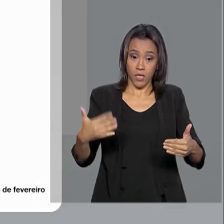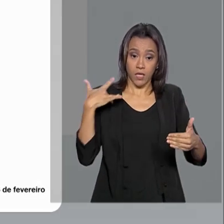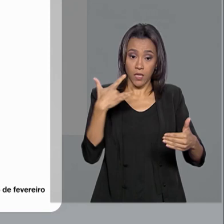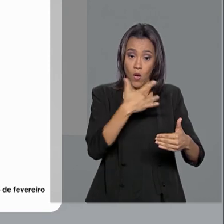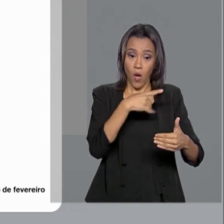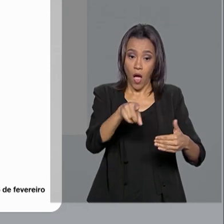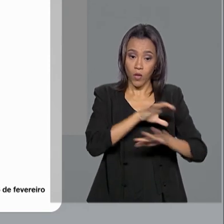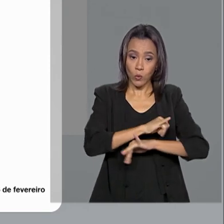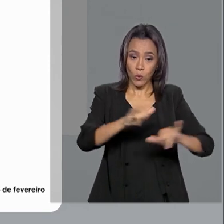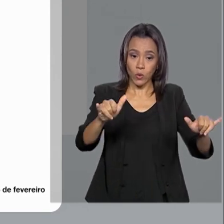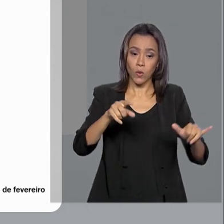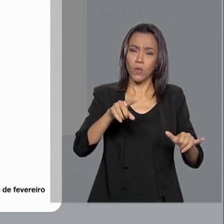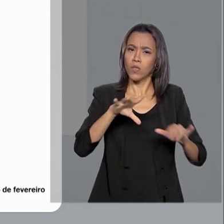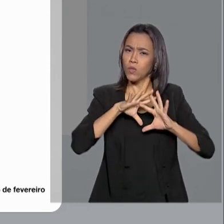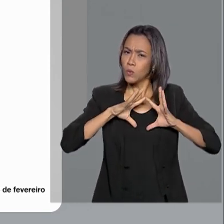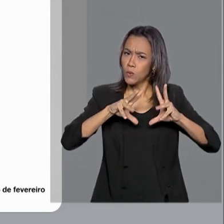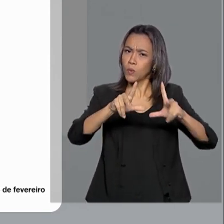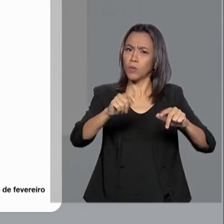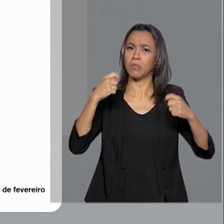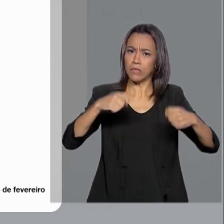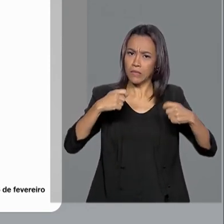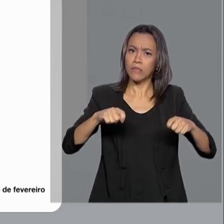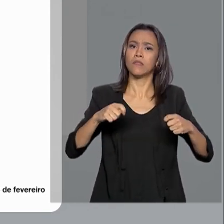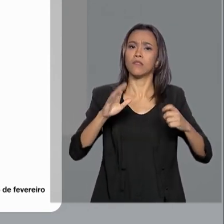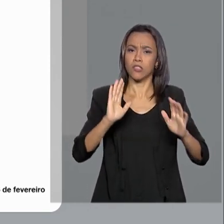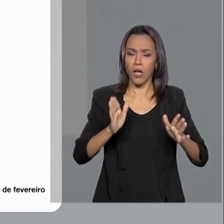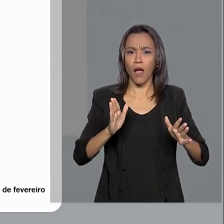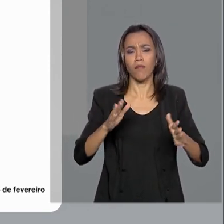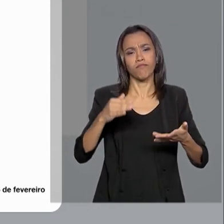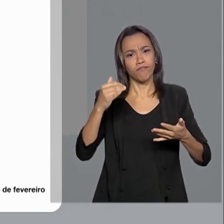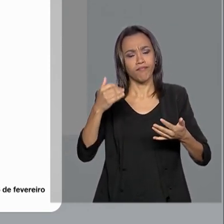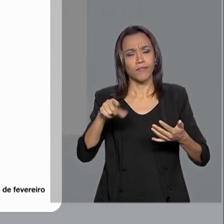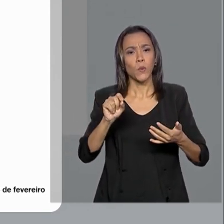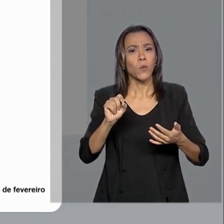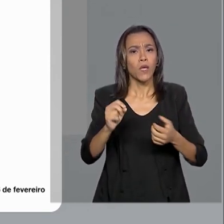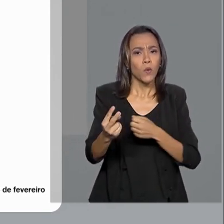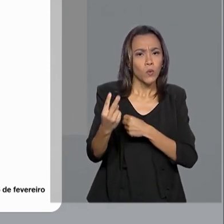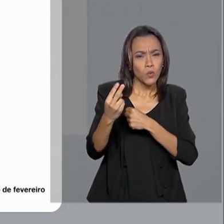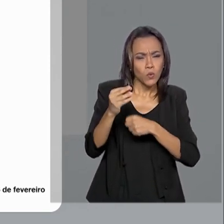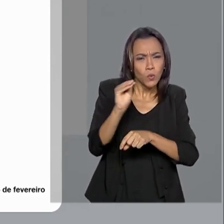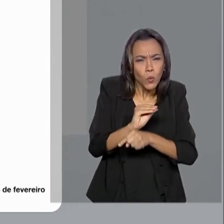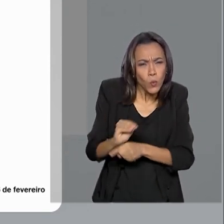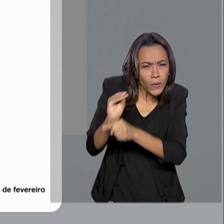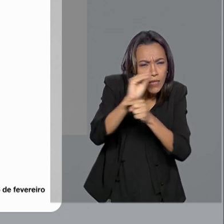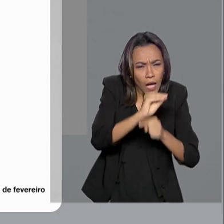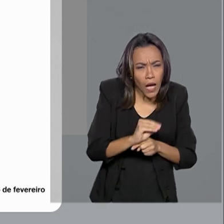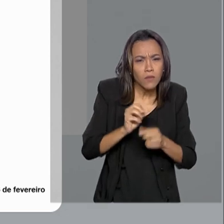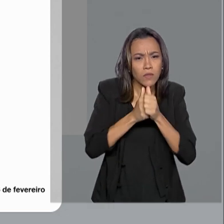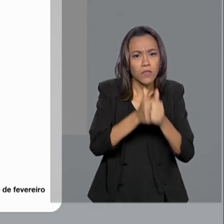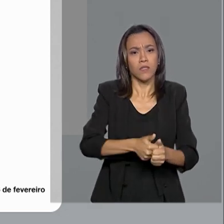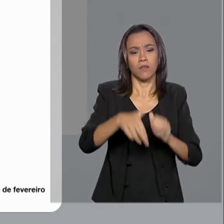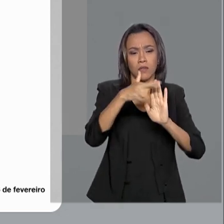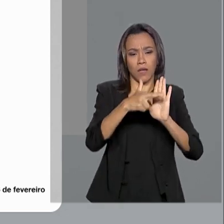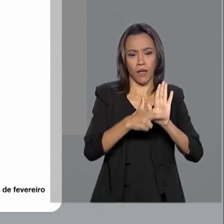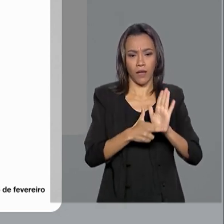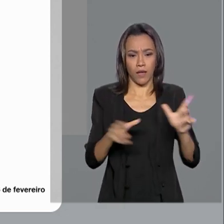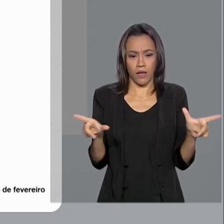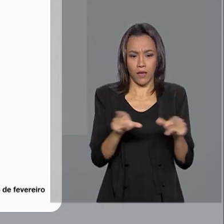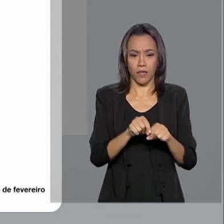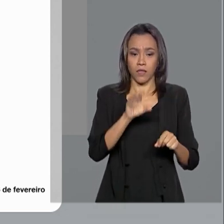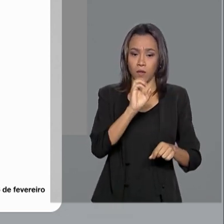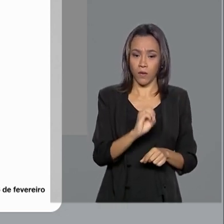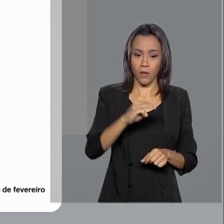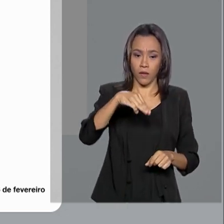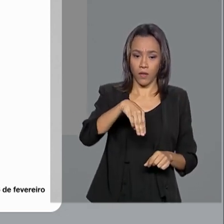lembrou que todas as medidas preventivas estão sendo tomadas de acordo com o protocolo da OMS, Organização Mundial da